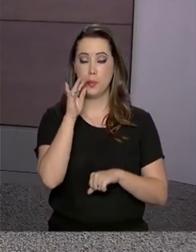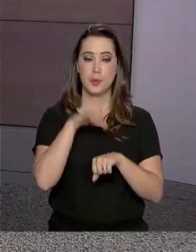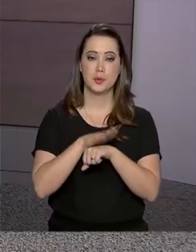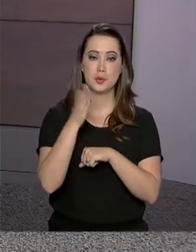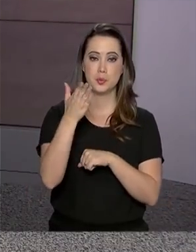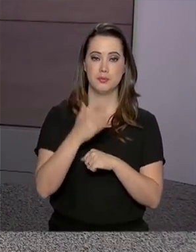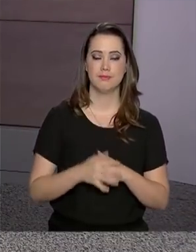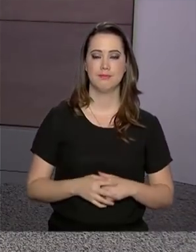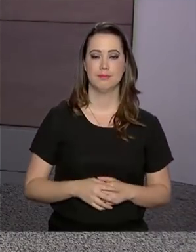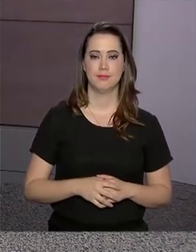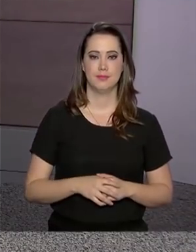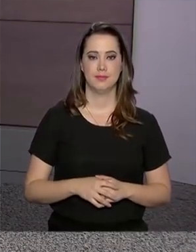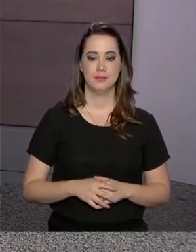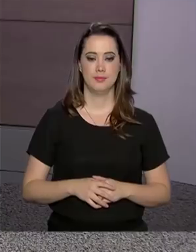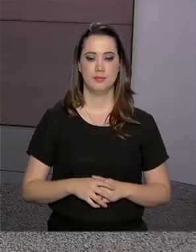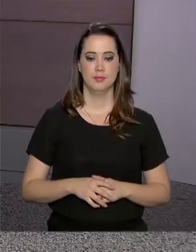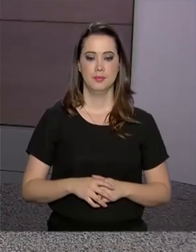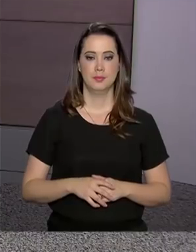boa noite para você.